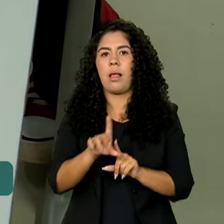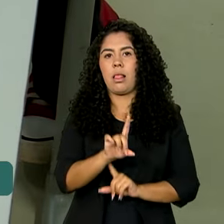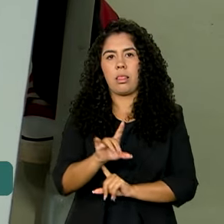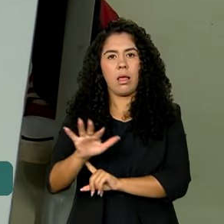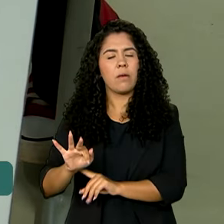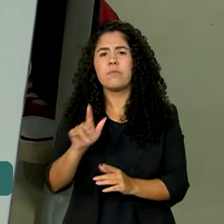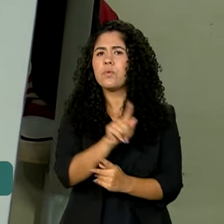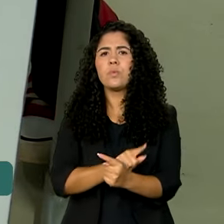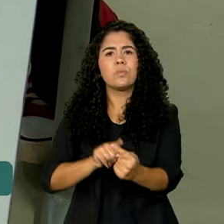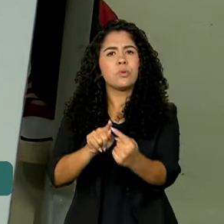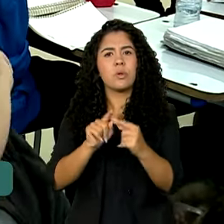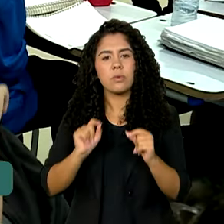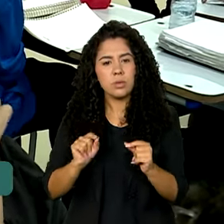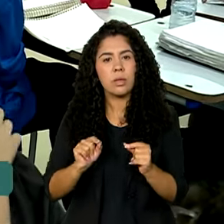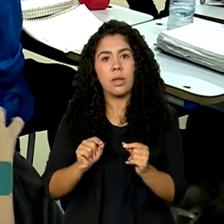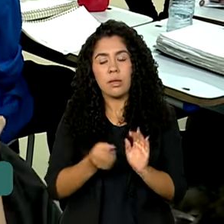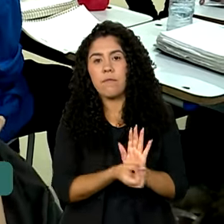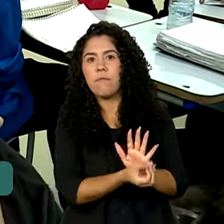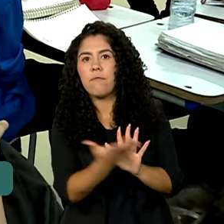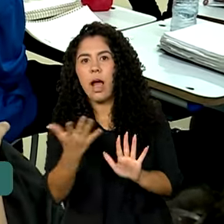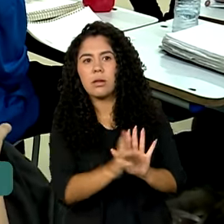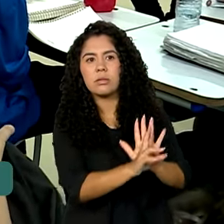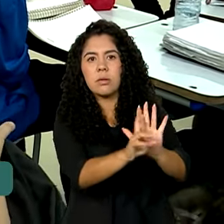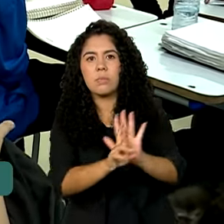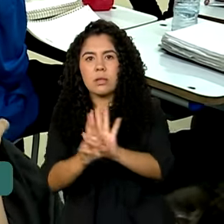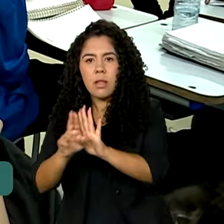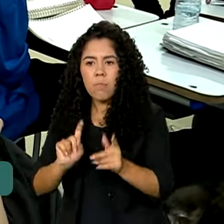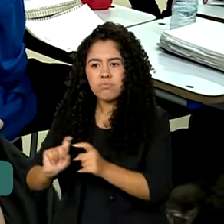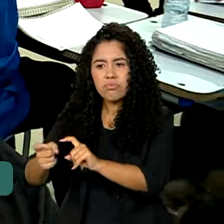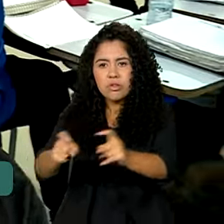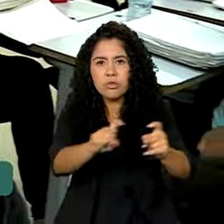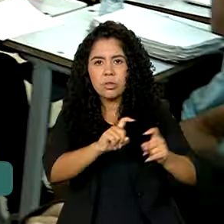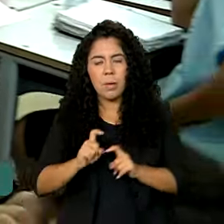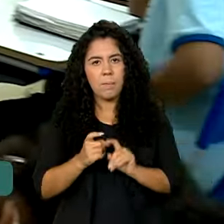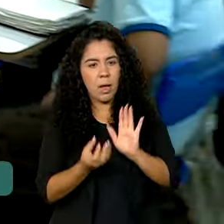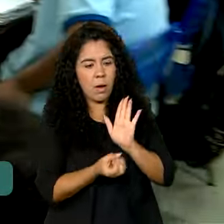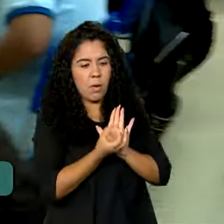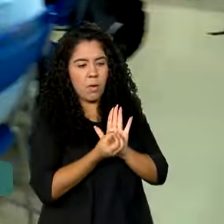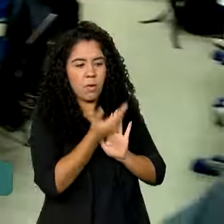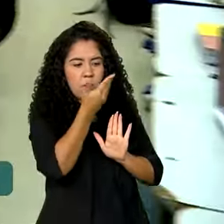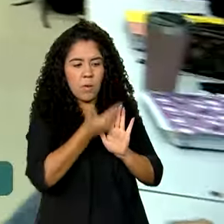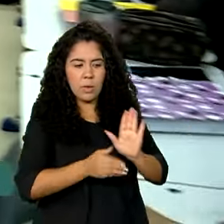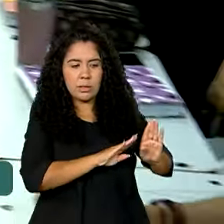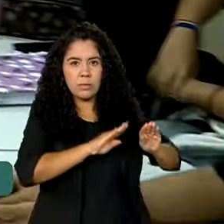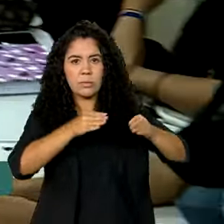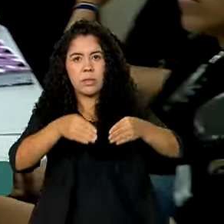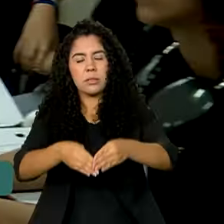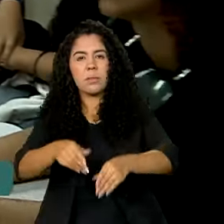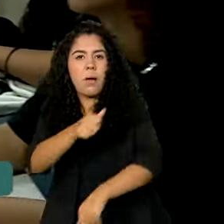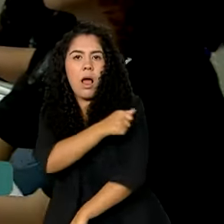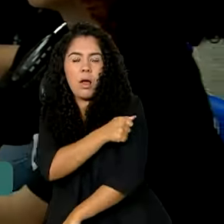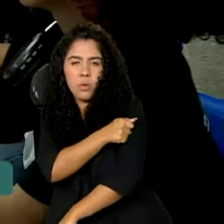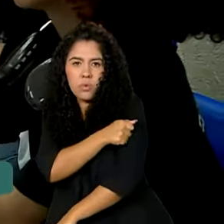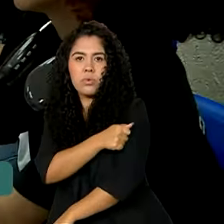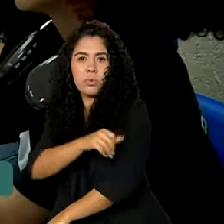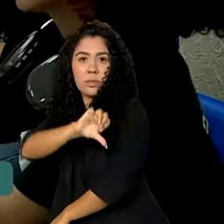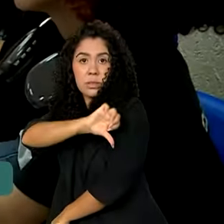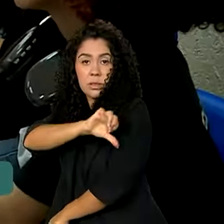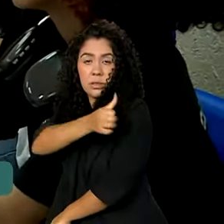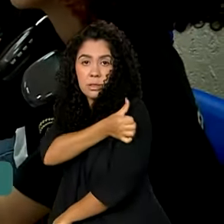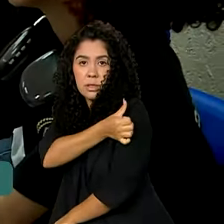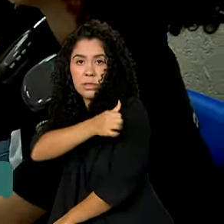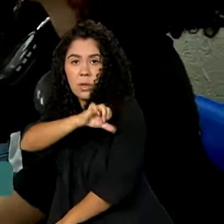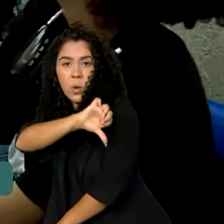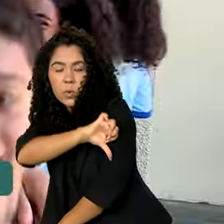construir a várias mãos uma proposta para os alunos do sexto ao nono ano que se conecte com as